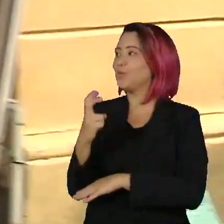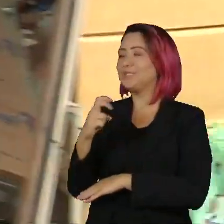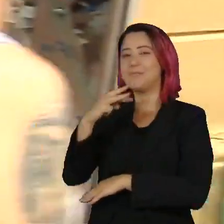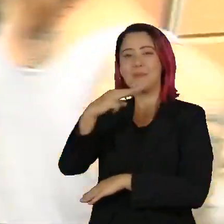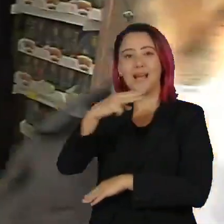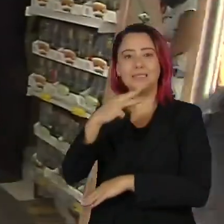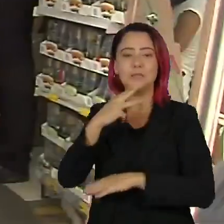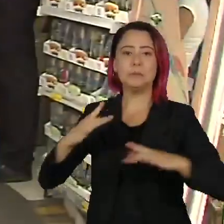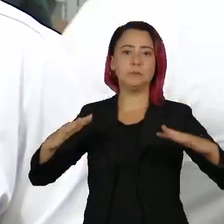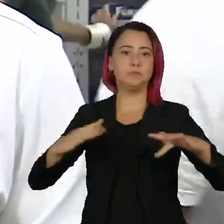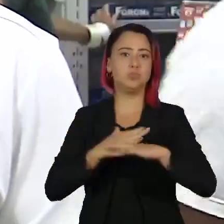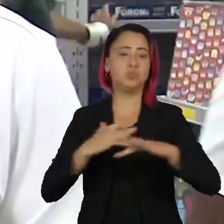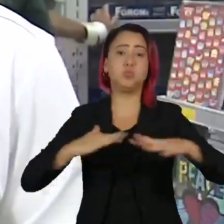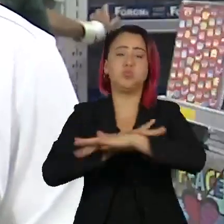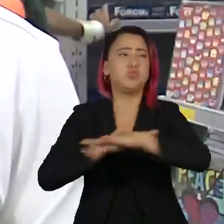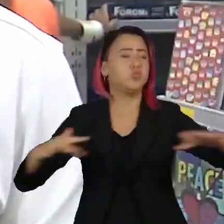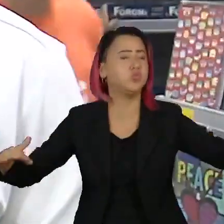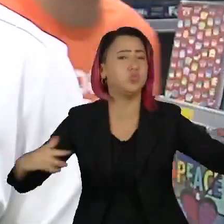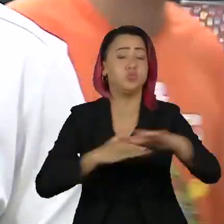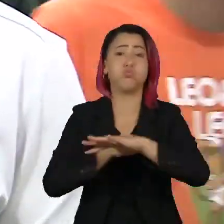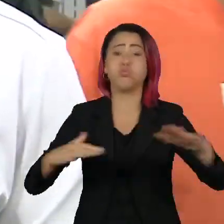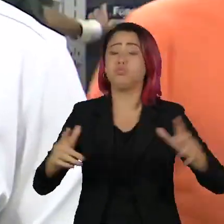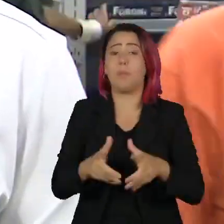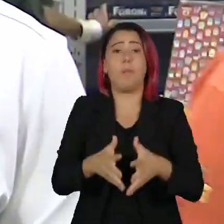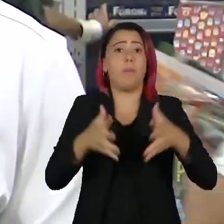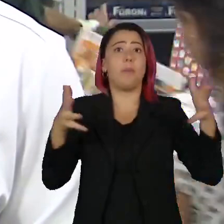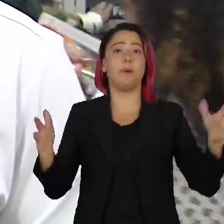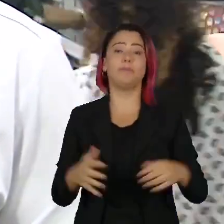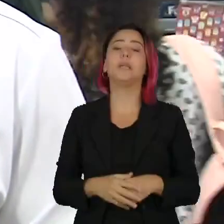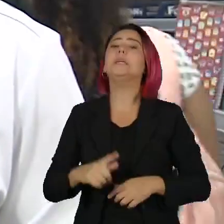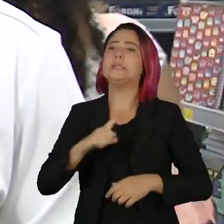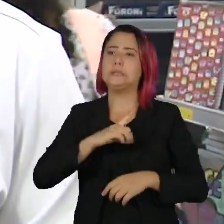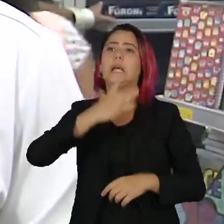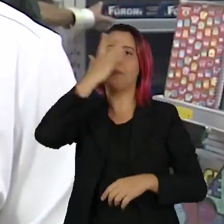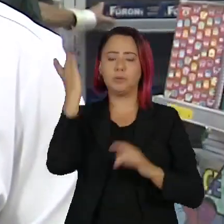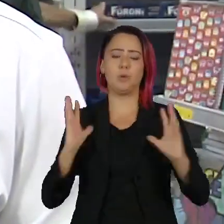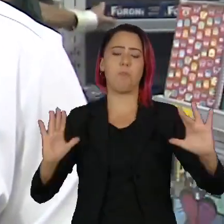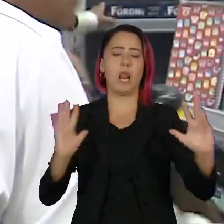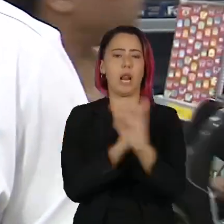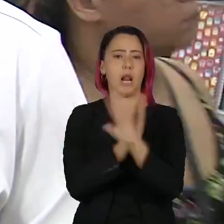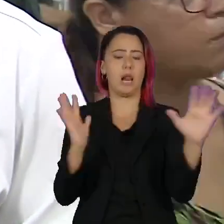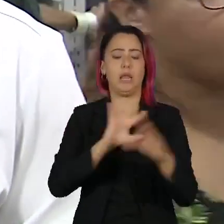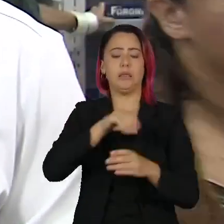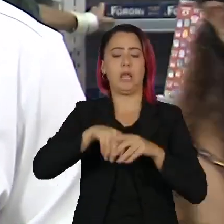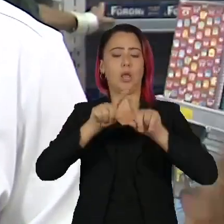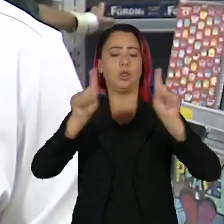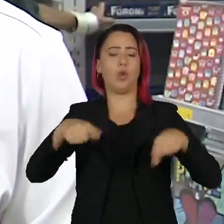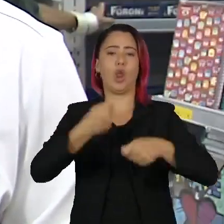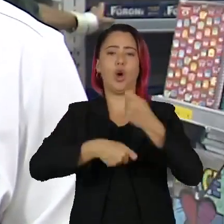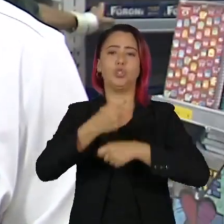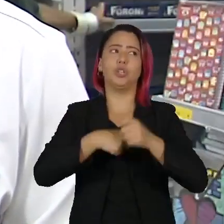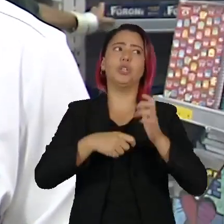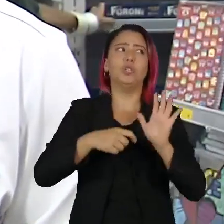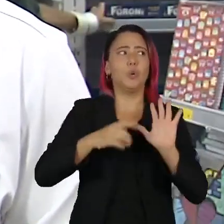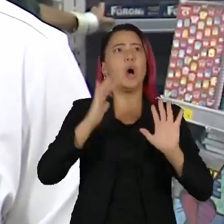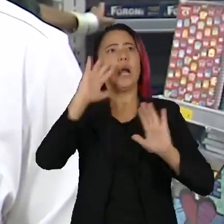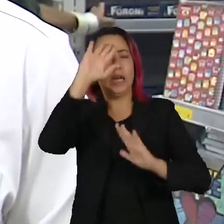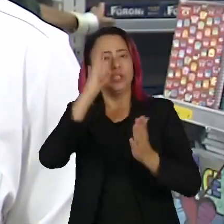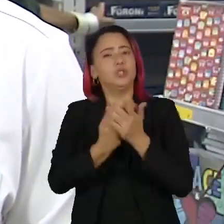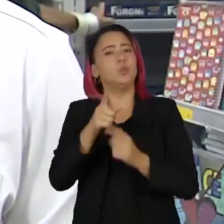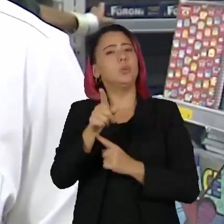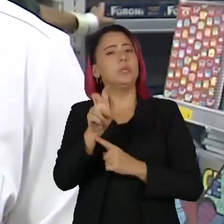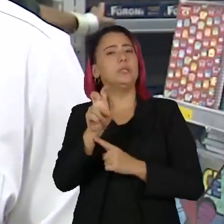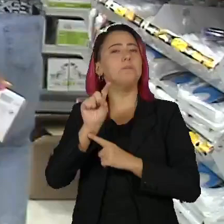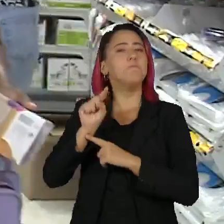fluxo só tem aumentado. É circulando na loja, com certeza deva passar mais de 15 mil pessoas